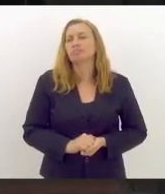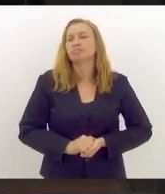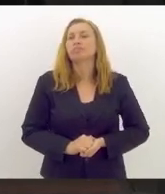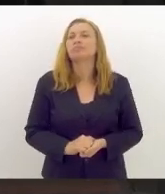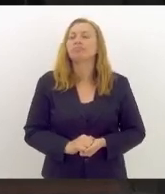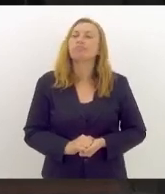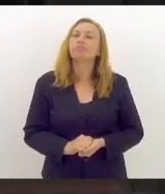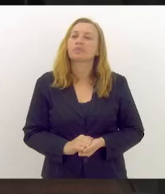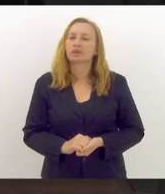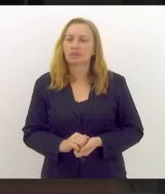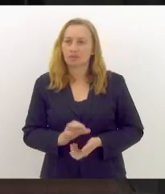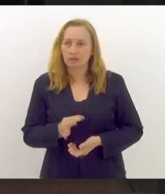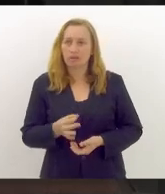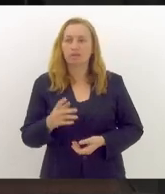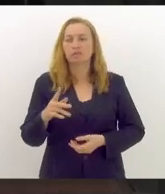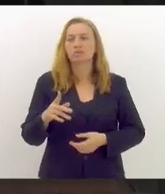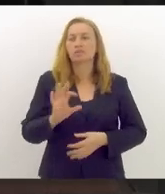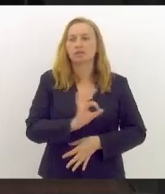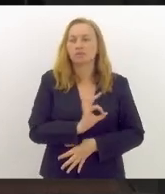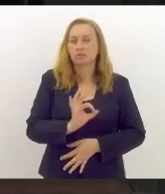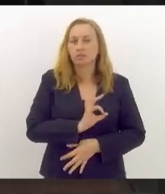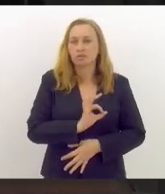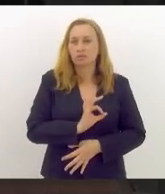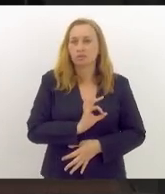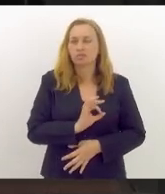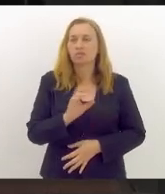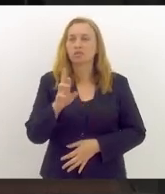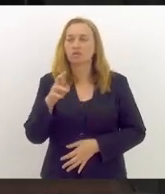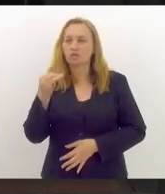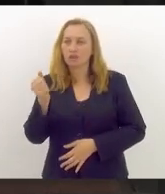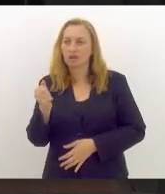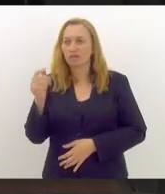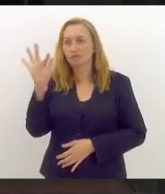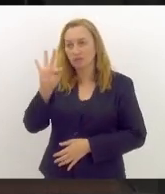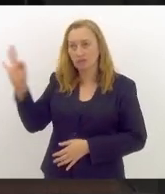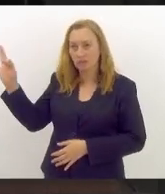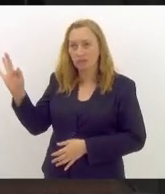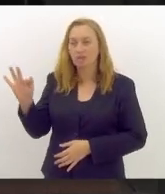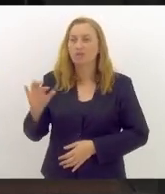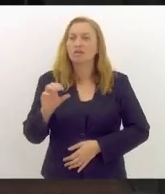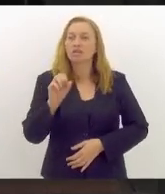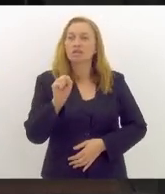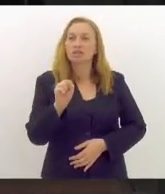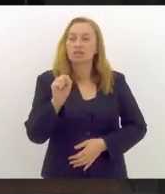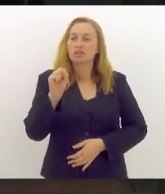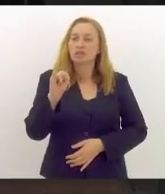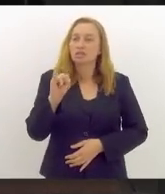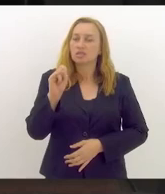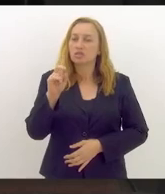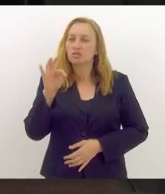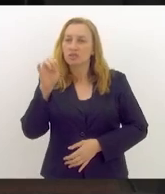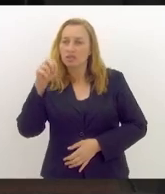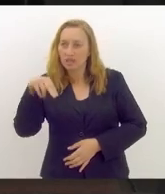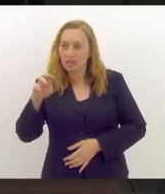ou explícita da Polícia Rodoviária Federal. Quero aqui dizer que o senhor Silvinei Vásquez deve ser